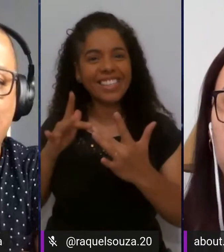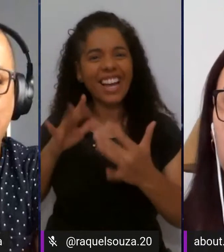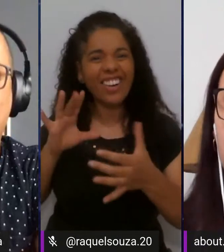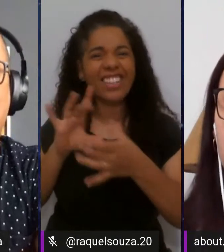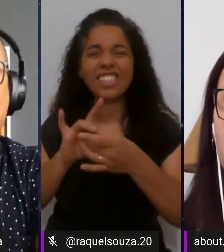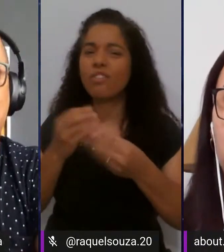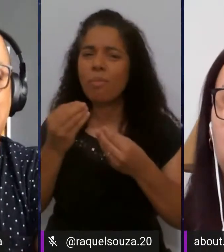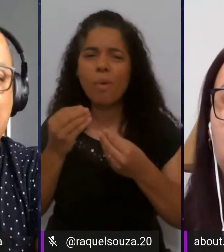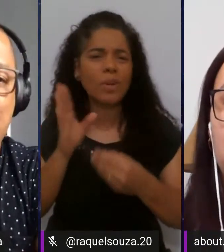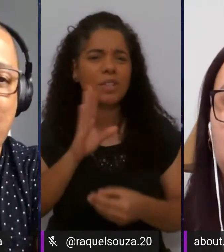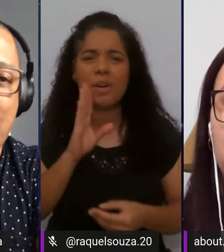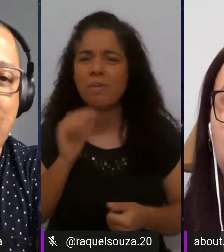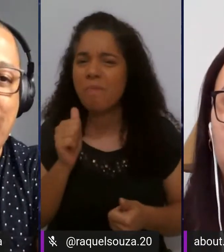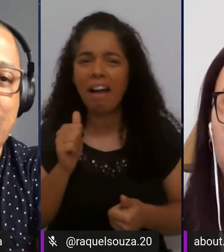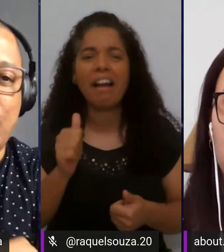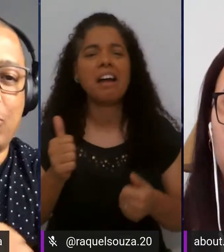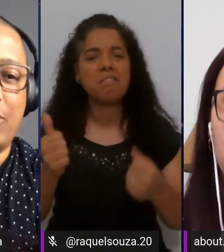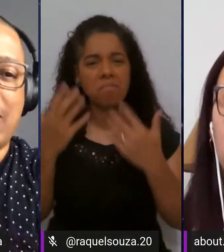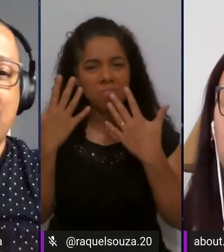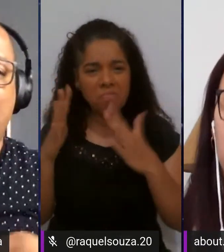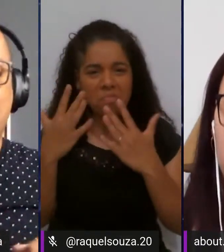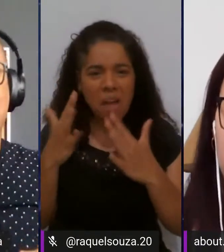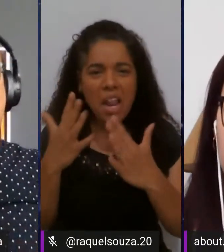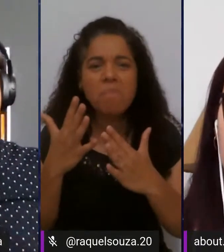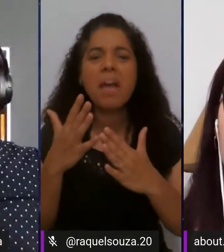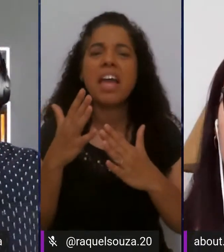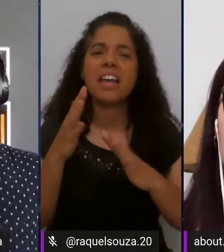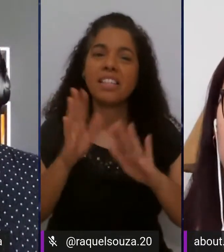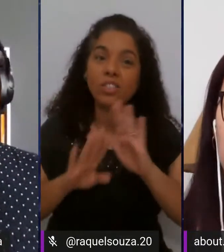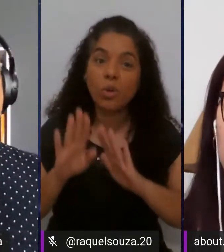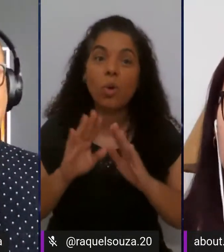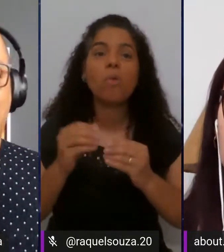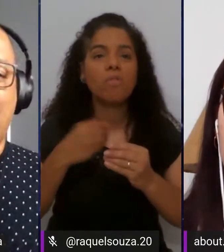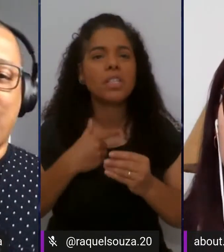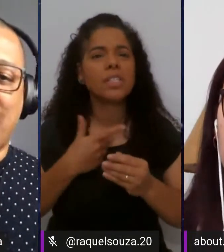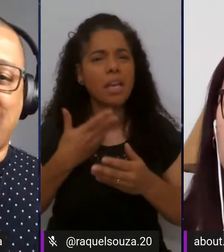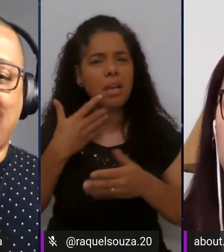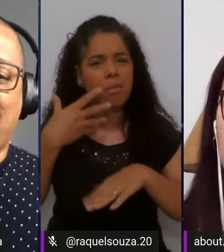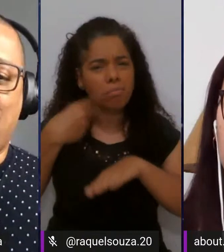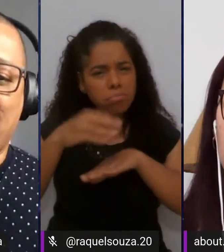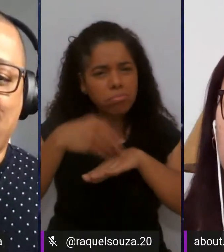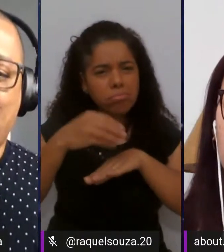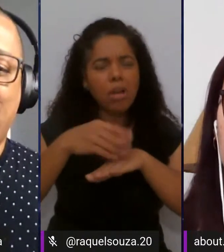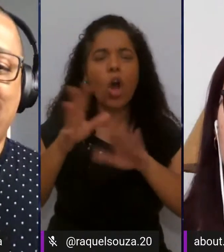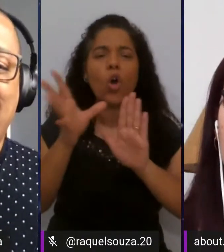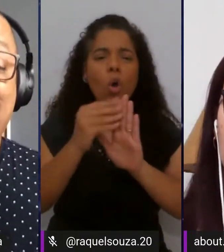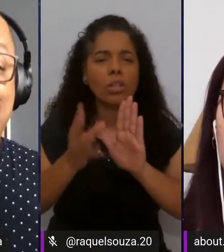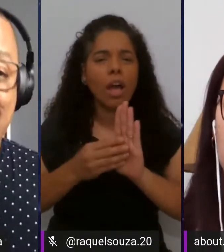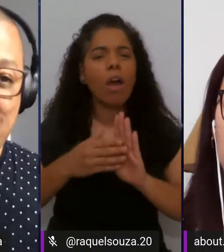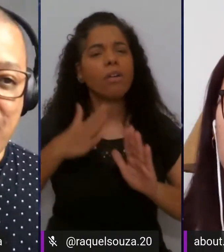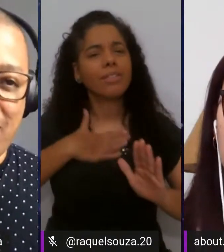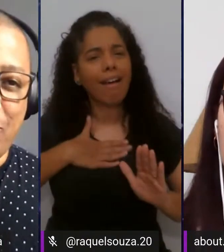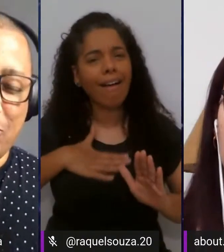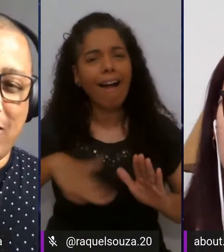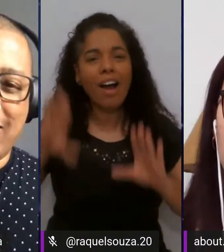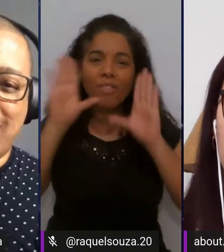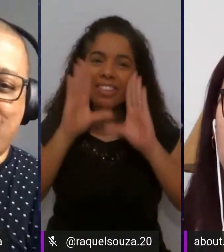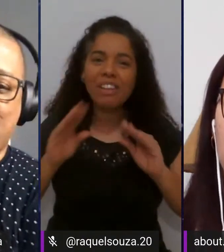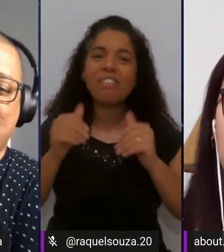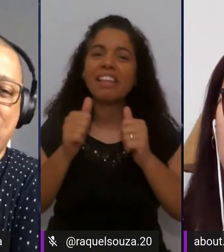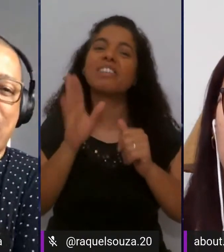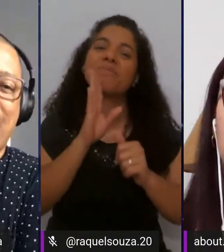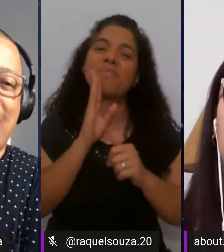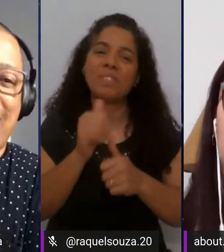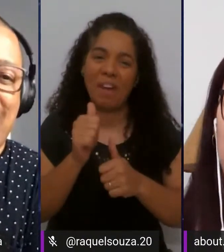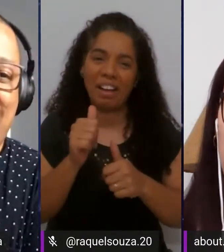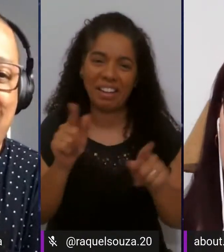muito muito bacana mesmo meus parabéns pelo cuidado em passar o conteúdo pela calma tranquilidade aí também muito bacana